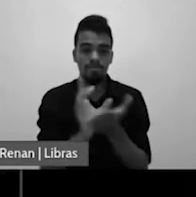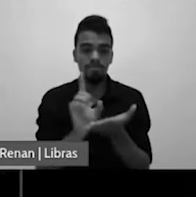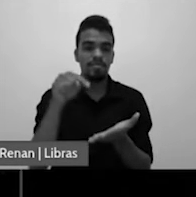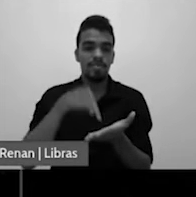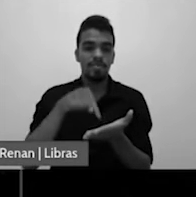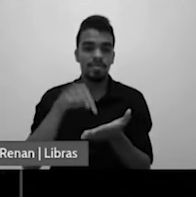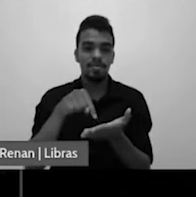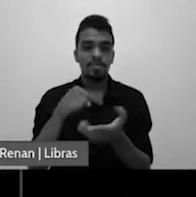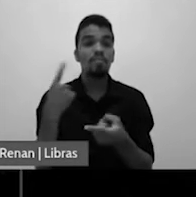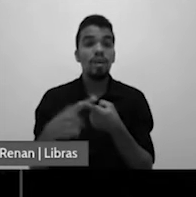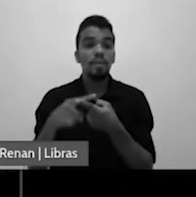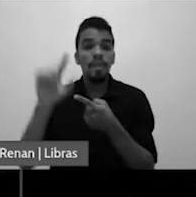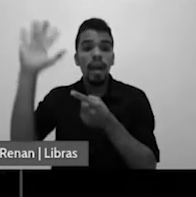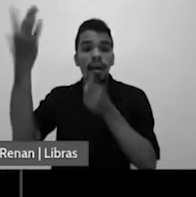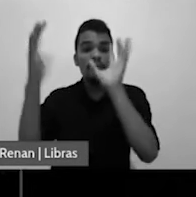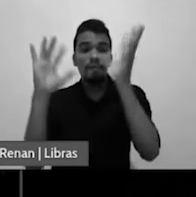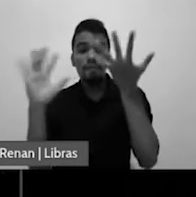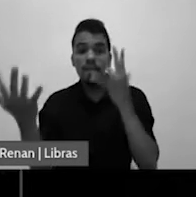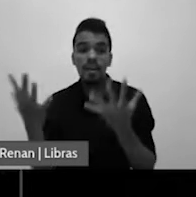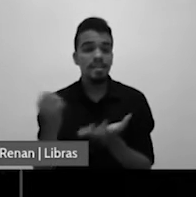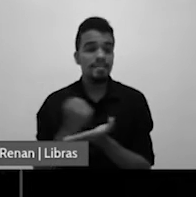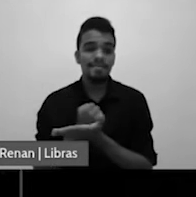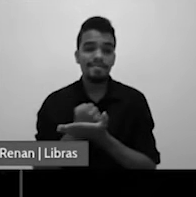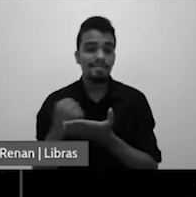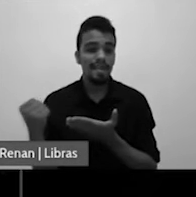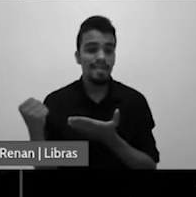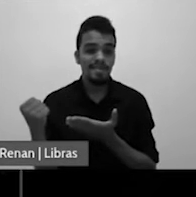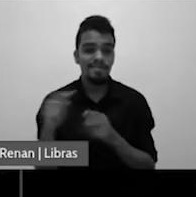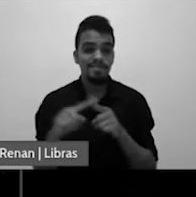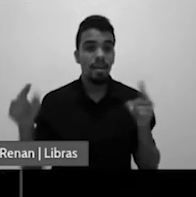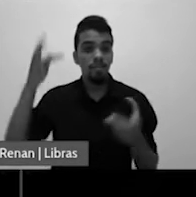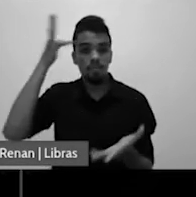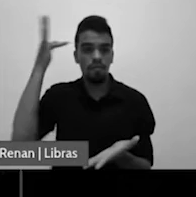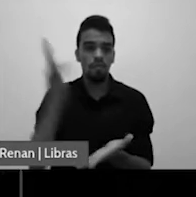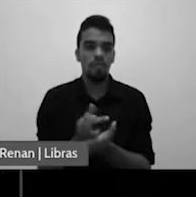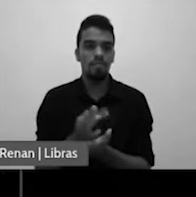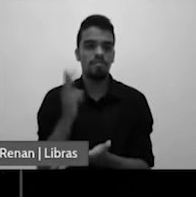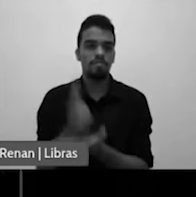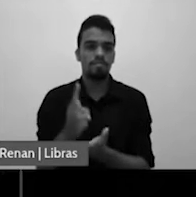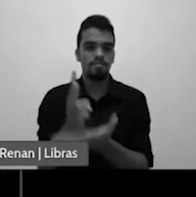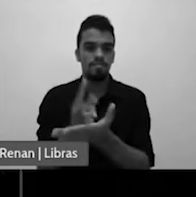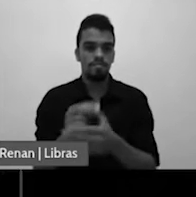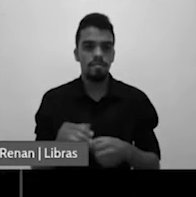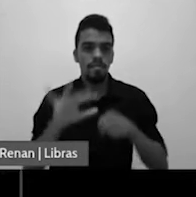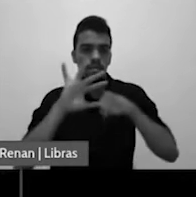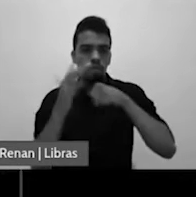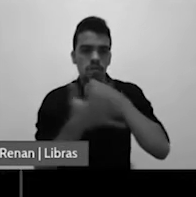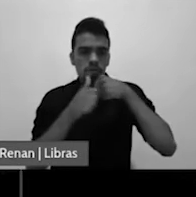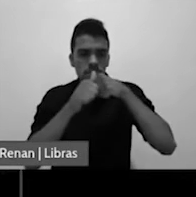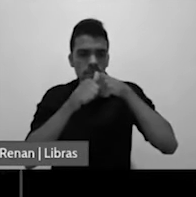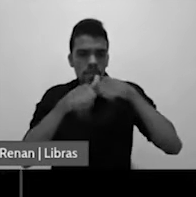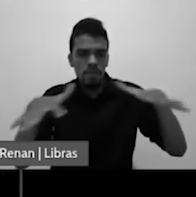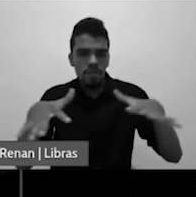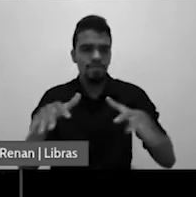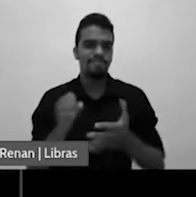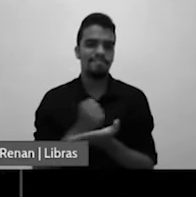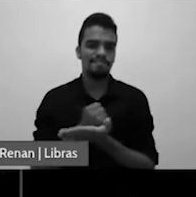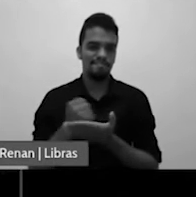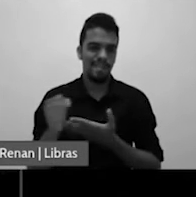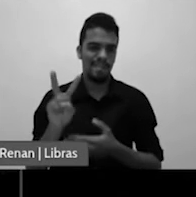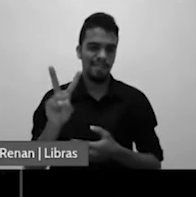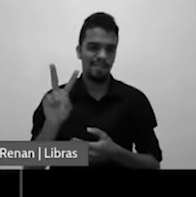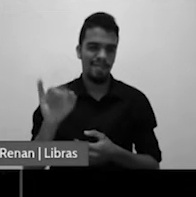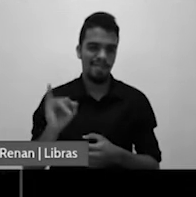Então, a crise do coronavírus poderá passar. A guerra da Ucrânia poderá passar. Assim como passou a segunda, a